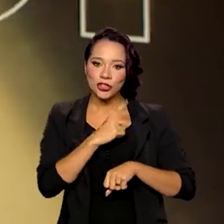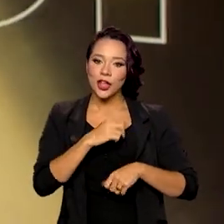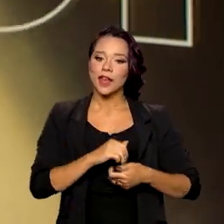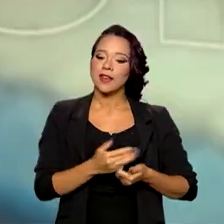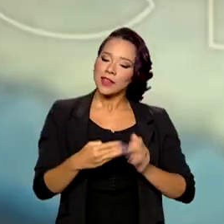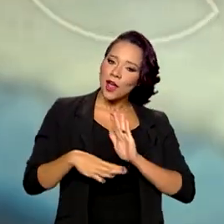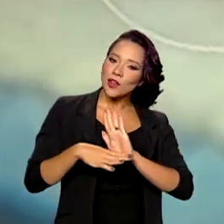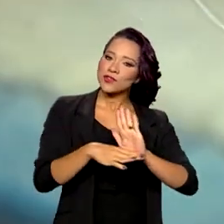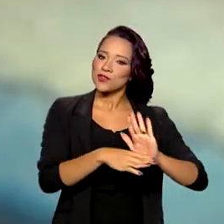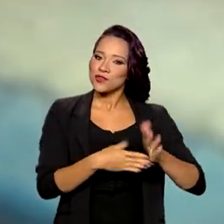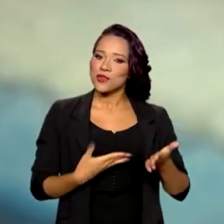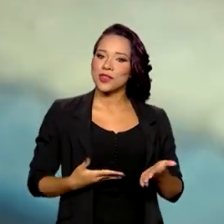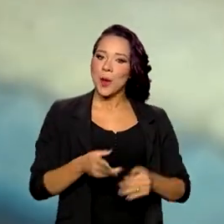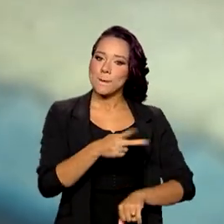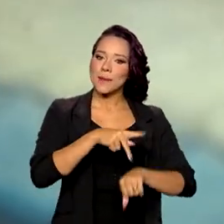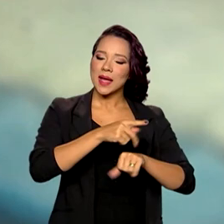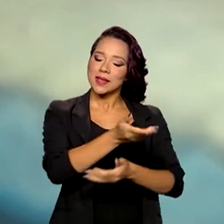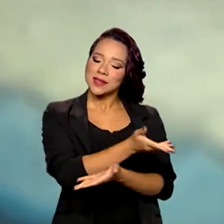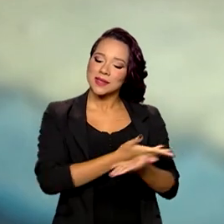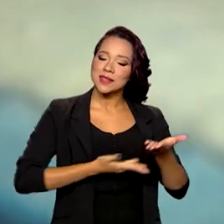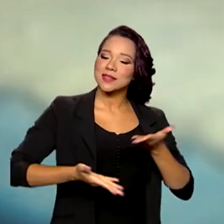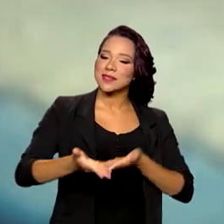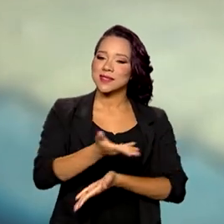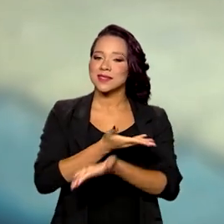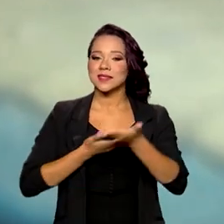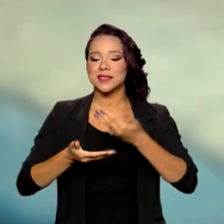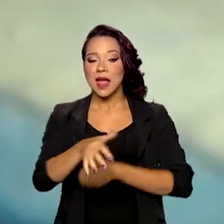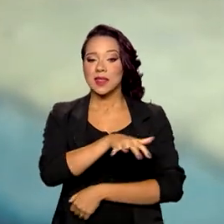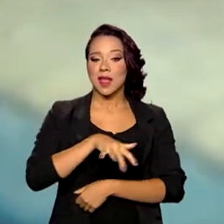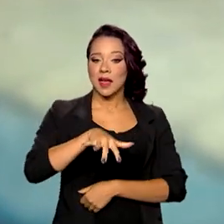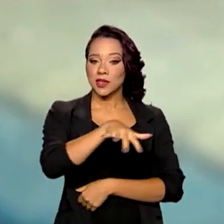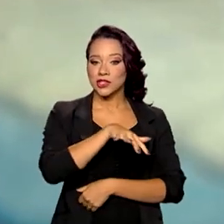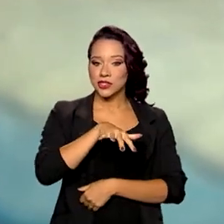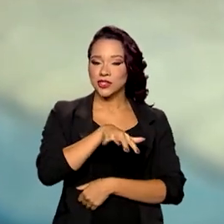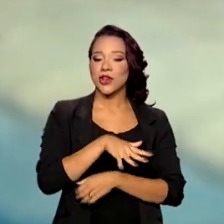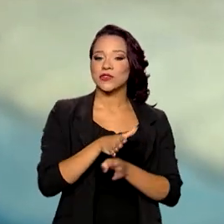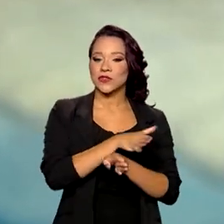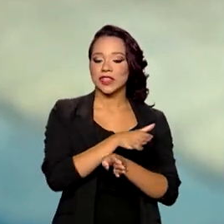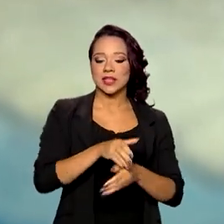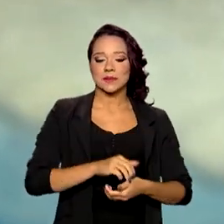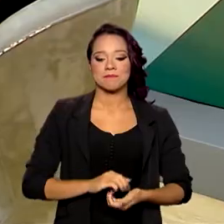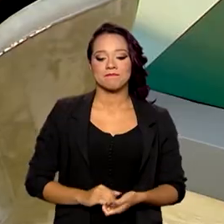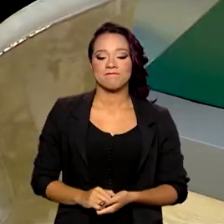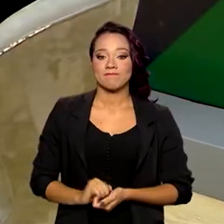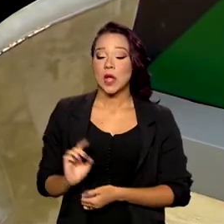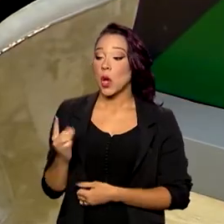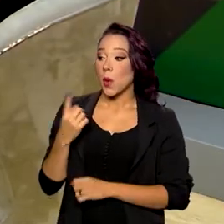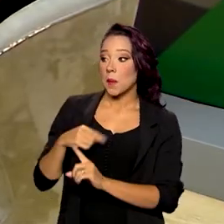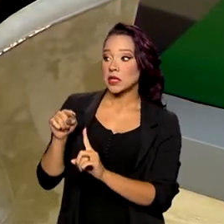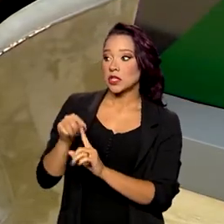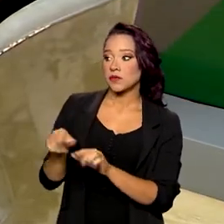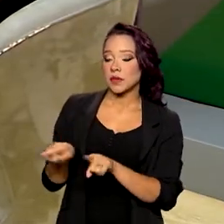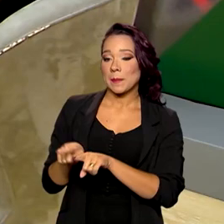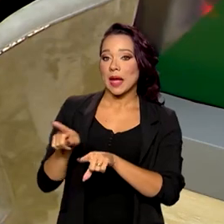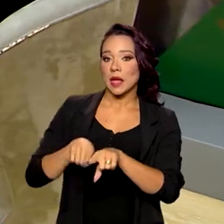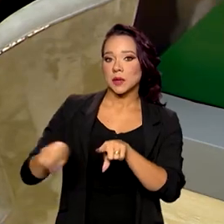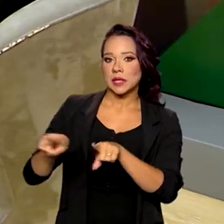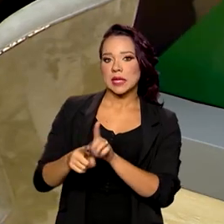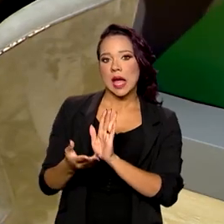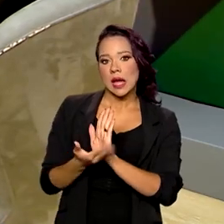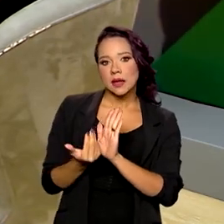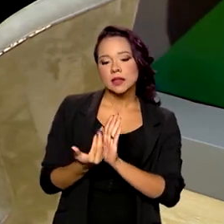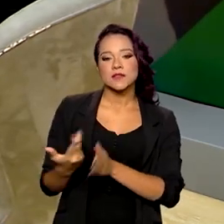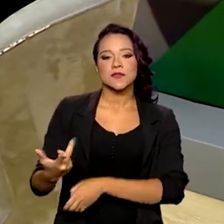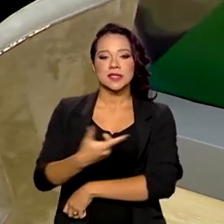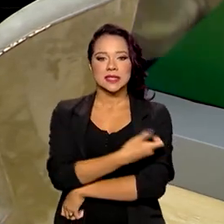beneficie os países que estão nessa região fronteiriça. Uma das metas também é atualizar a caderneta de